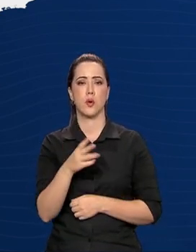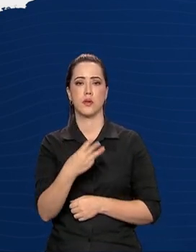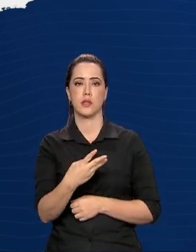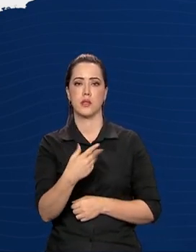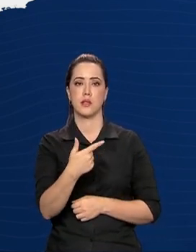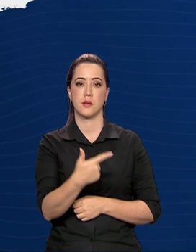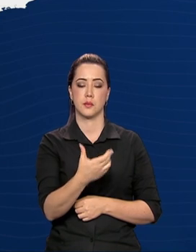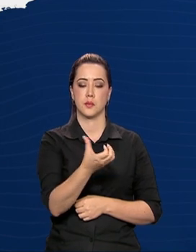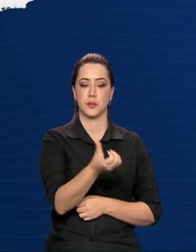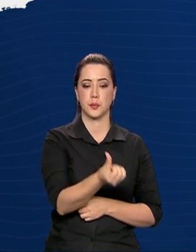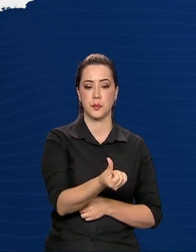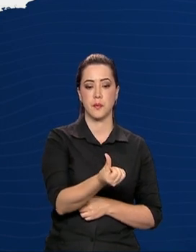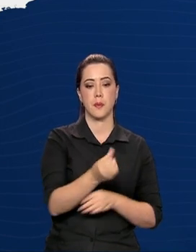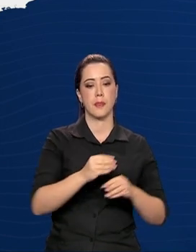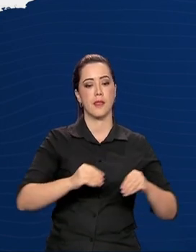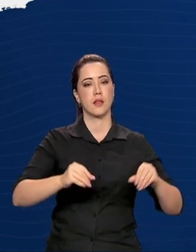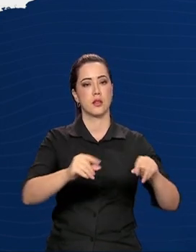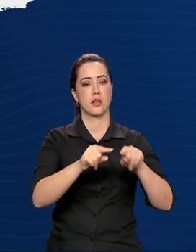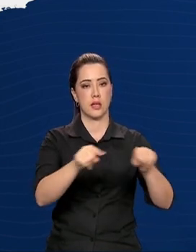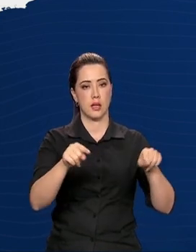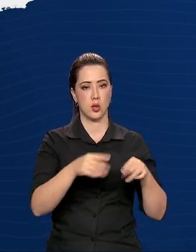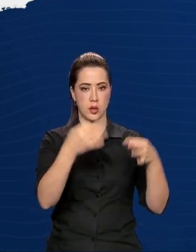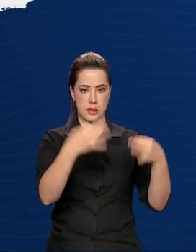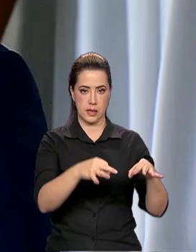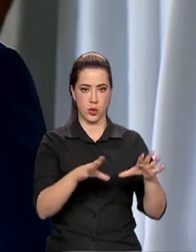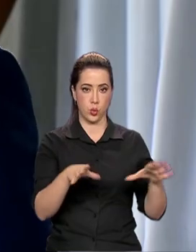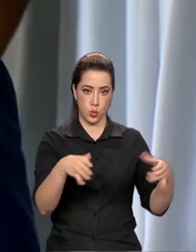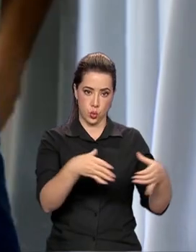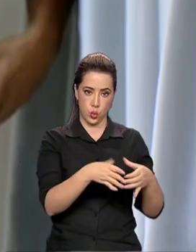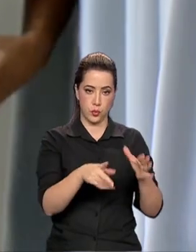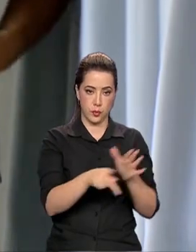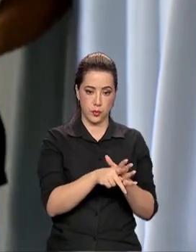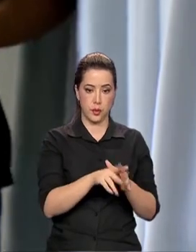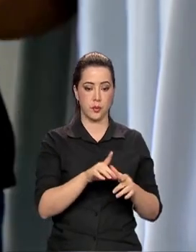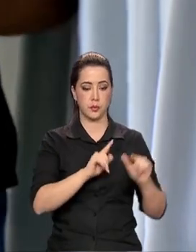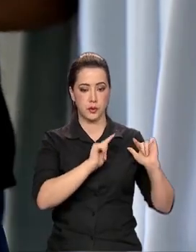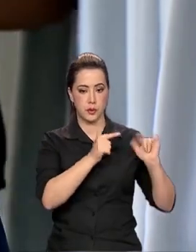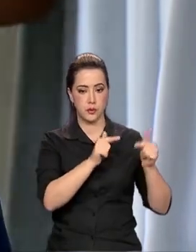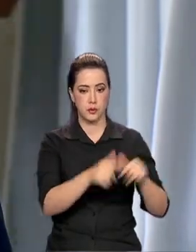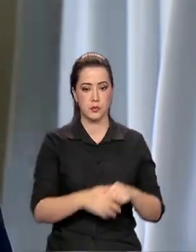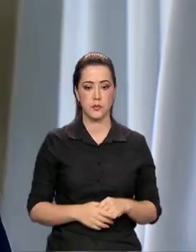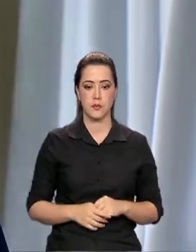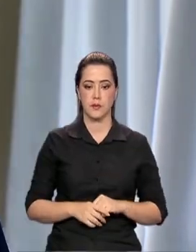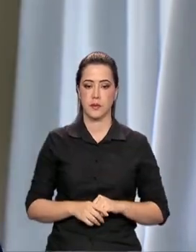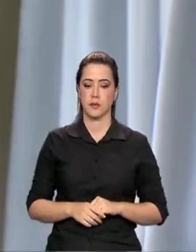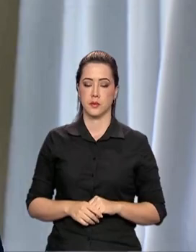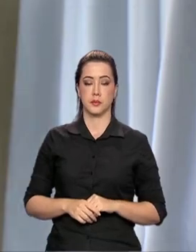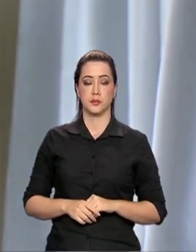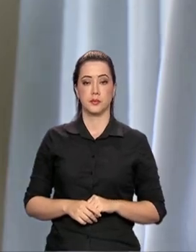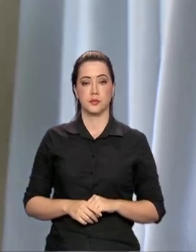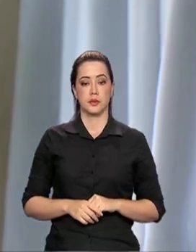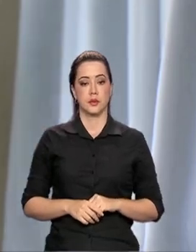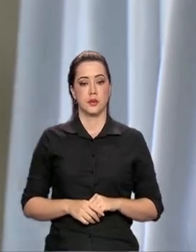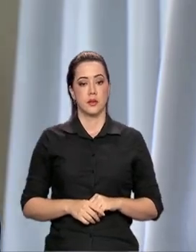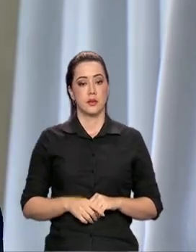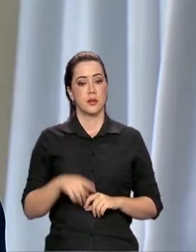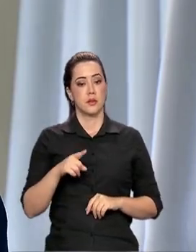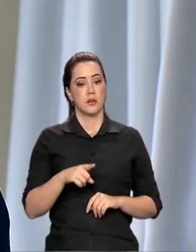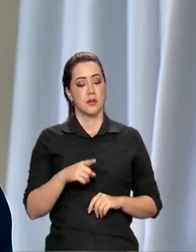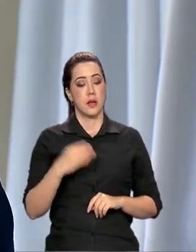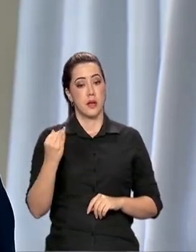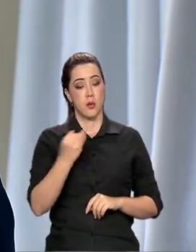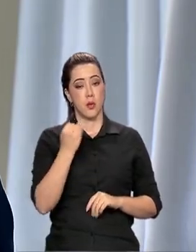326 têm territórios delimitados. O Censo é de fundamental importância para aumentar e